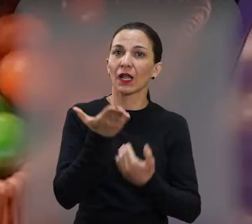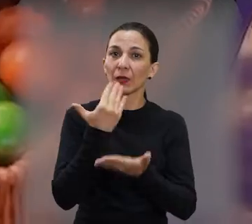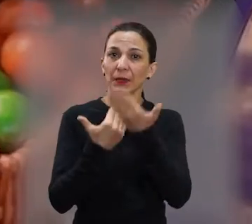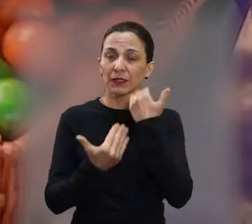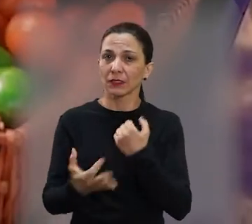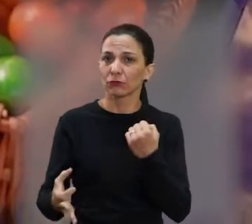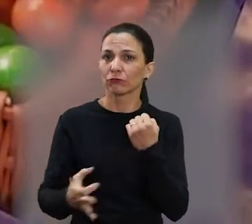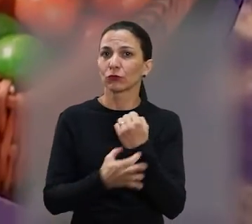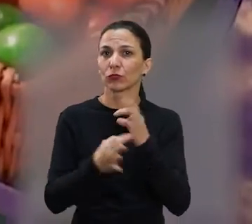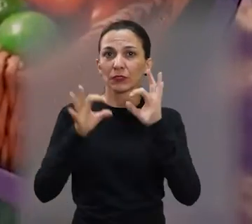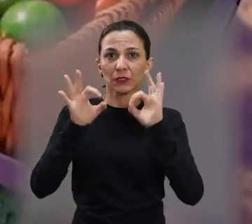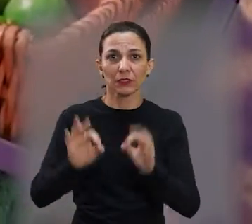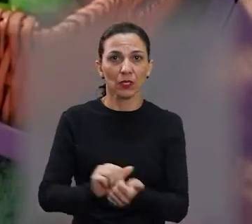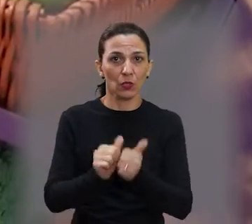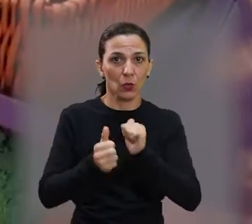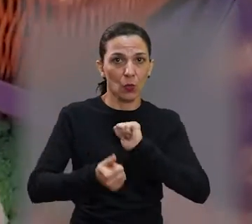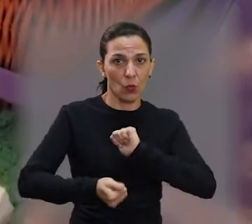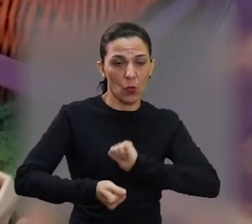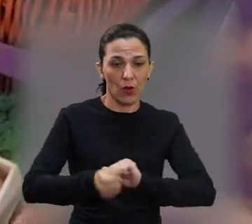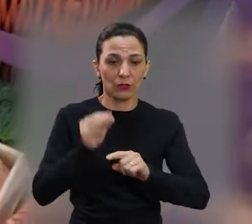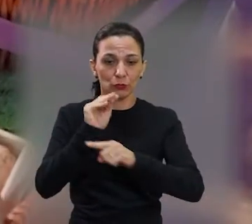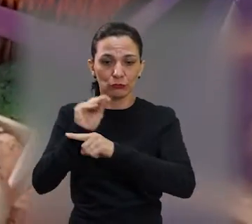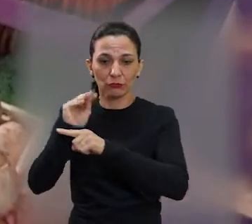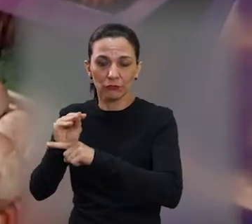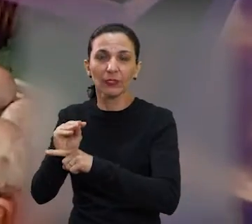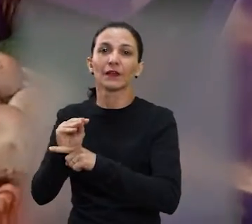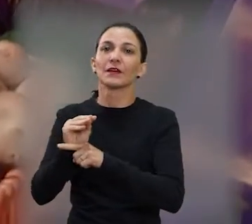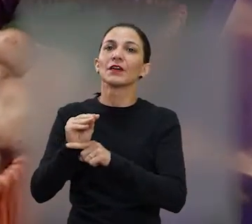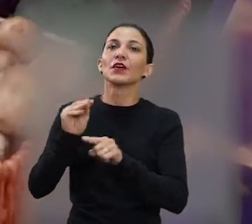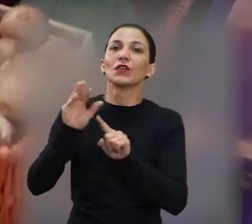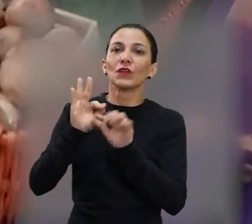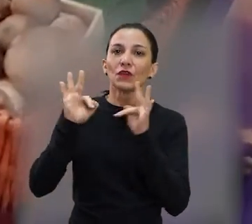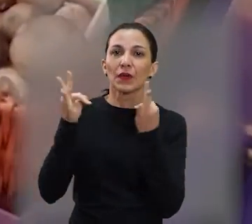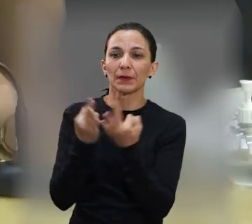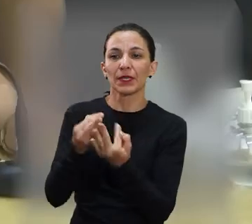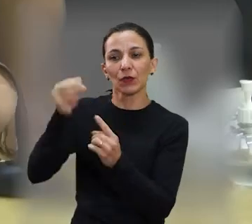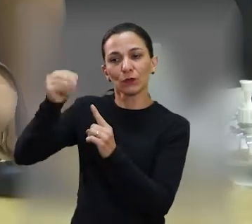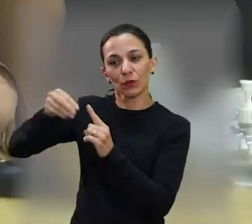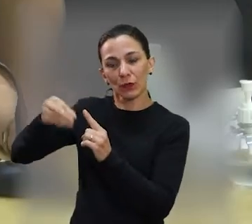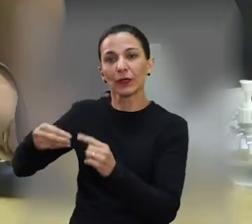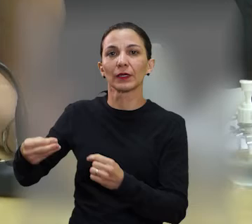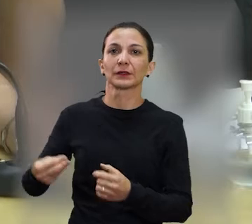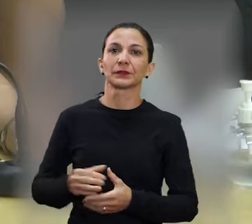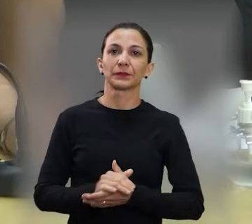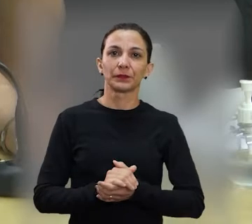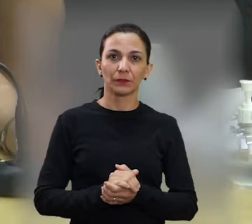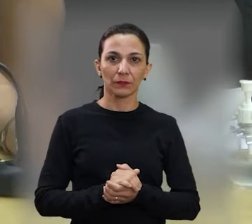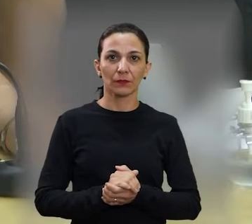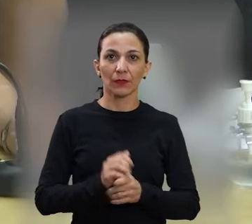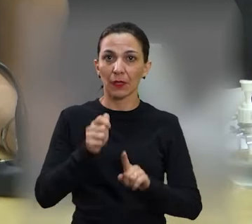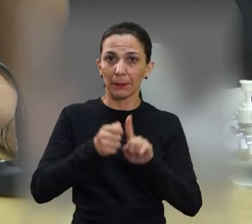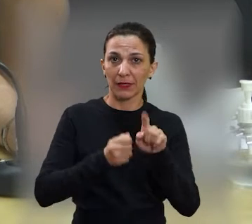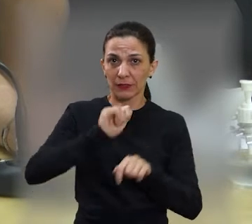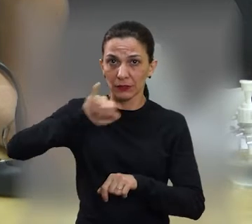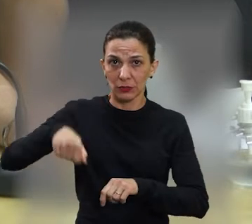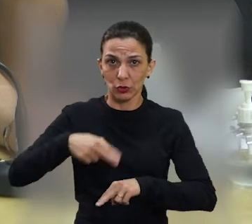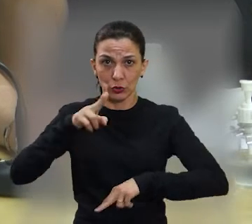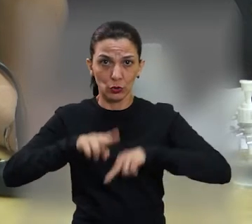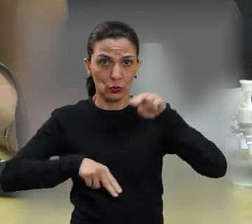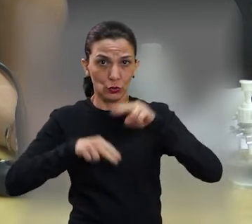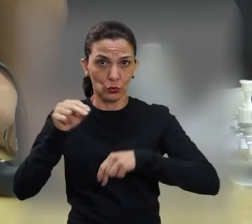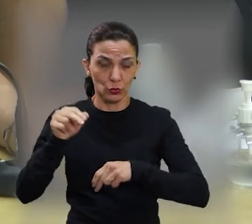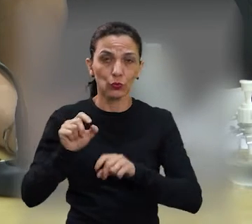alimentar e suprir as necessidades das famílias em vulnerabilidade social. No último mês de junho, a rede